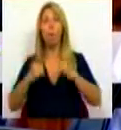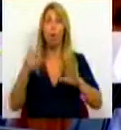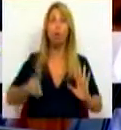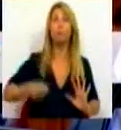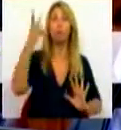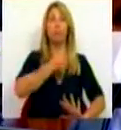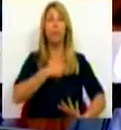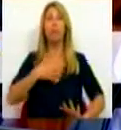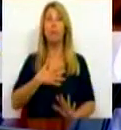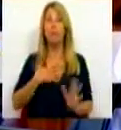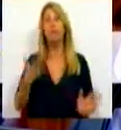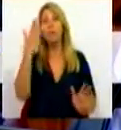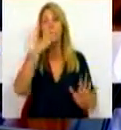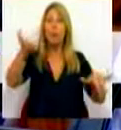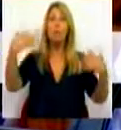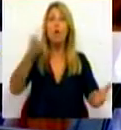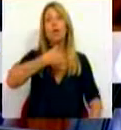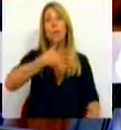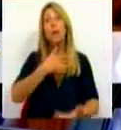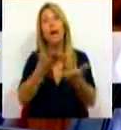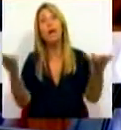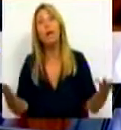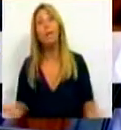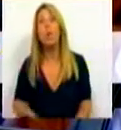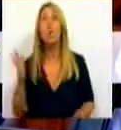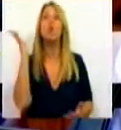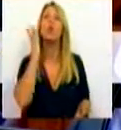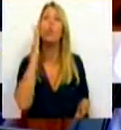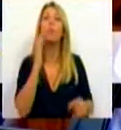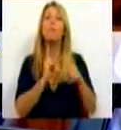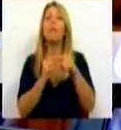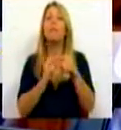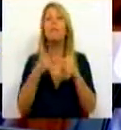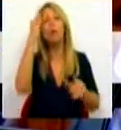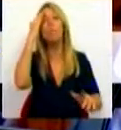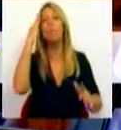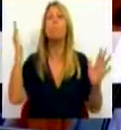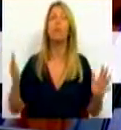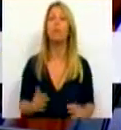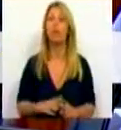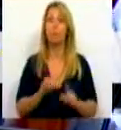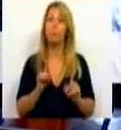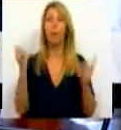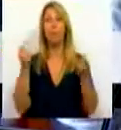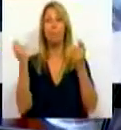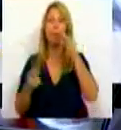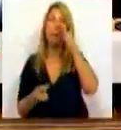de identidades. E se nos pudesse explicar, então, o número de beneficiários previsíveis com esta campanha. Muito obrigada,